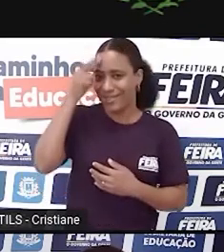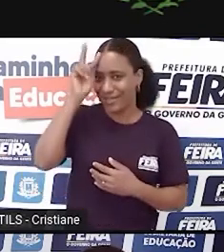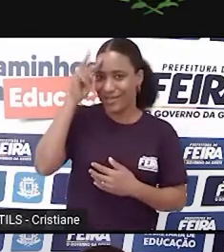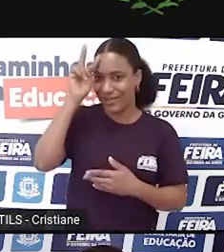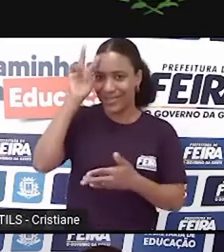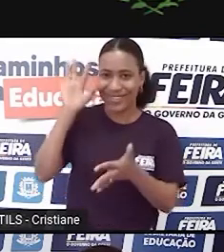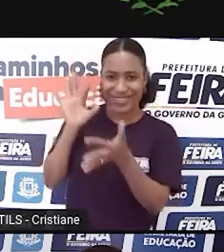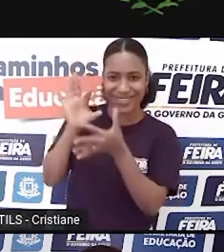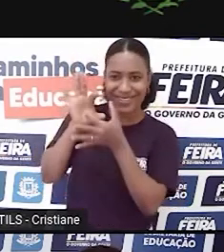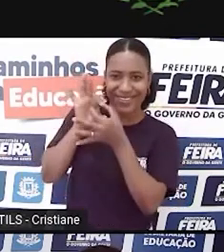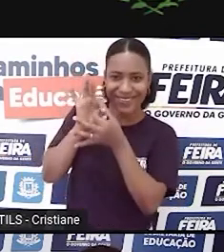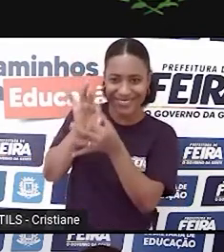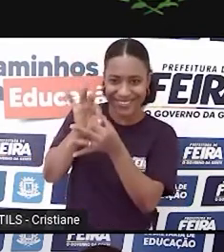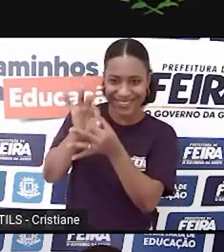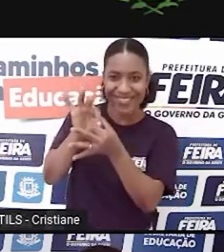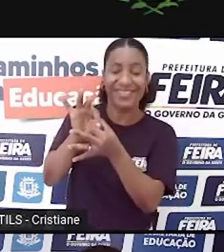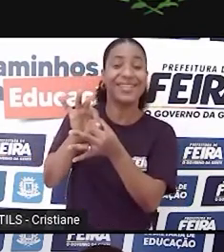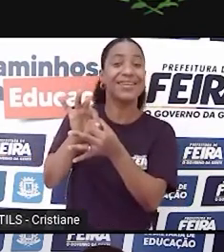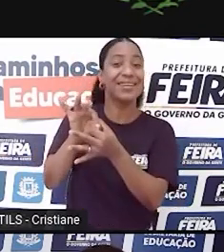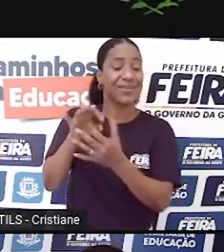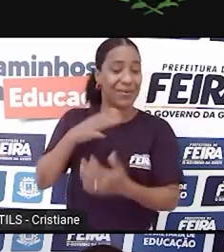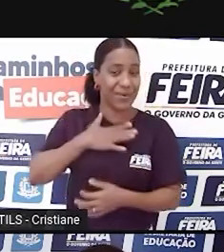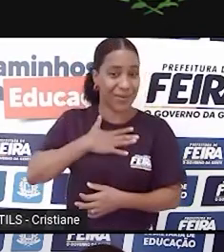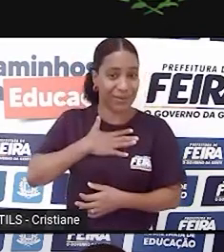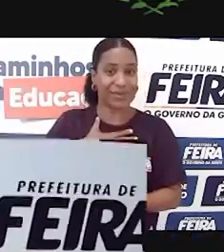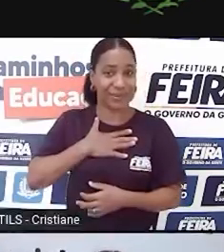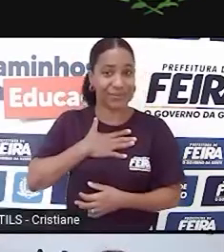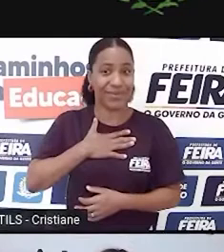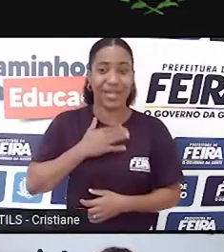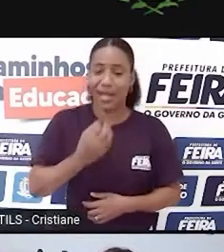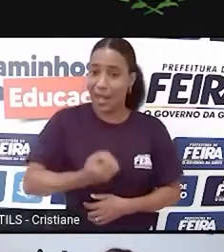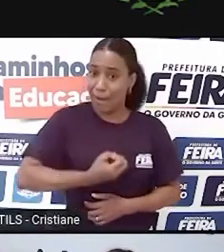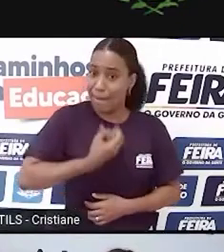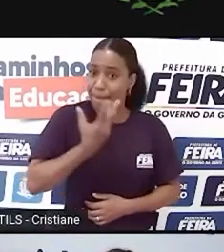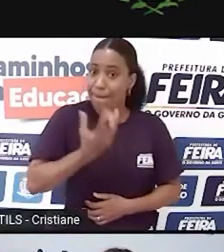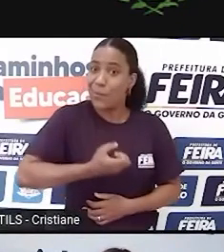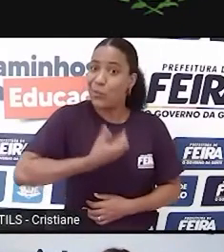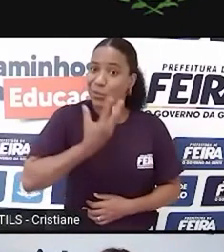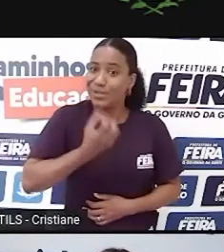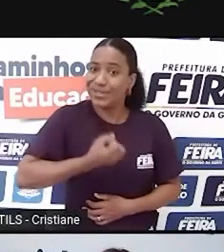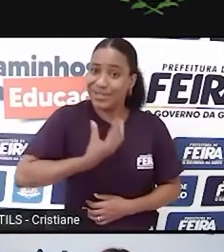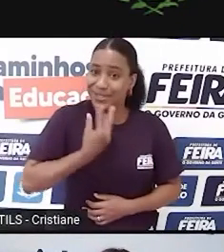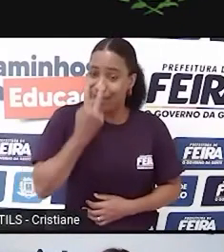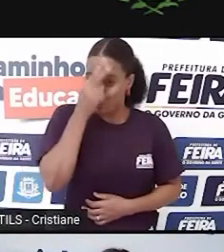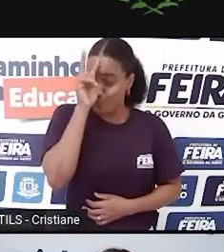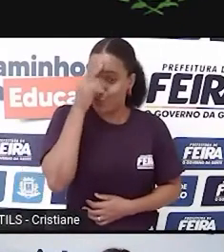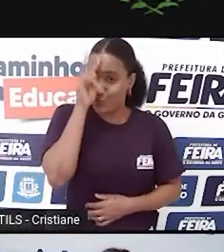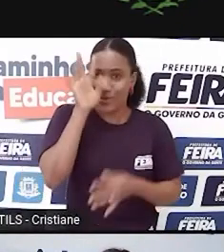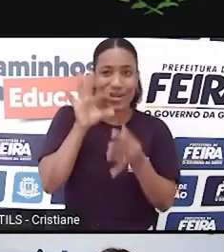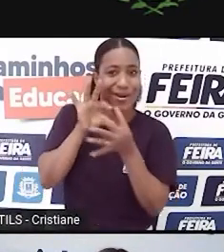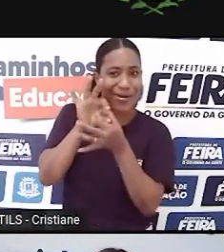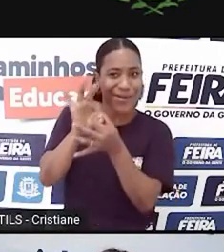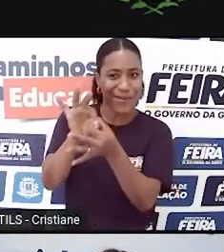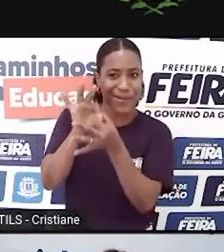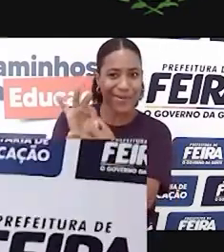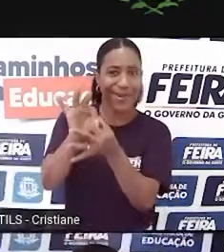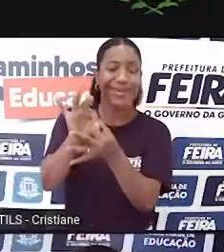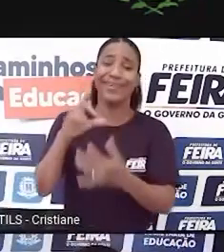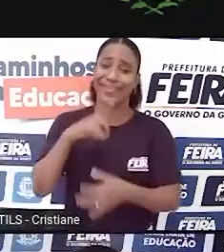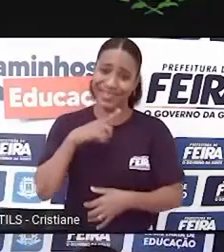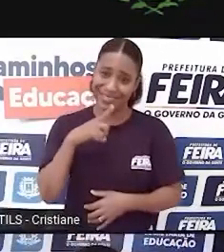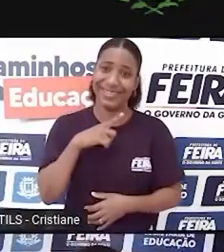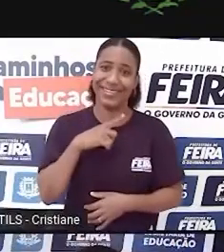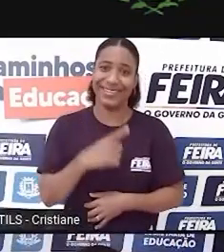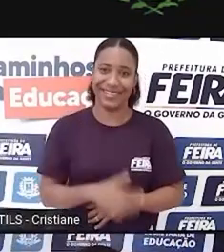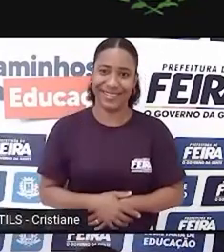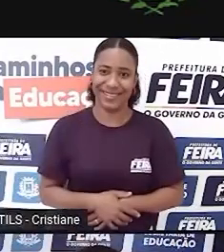Eu ia comentar sobre isso agora. A poesia, ela acompanha a história, Ela acompanha a história. Ela acompanha a história. Tem um